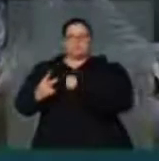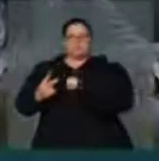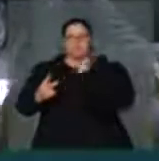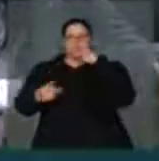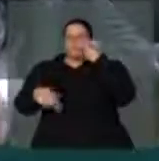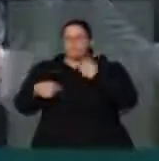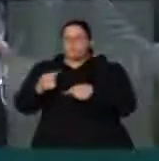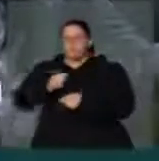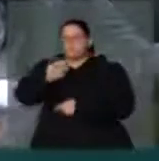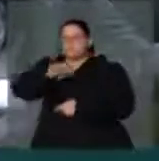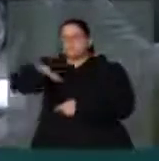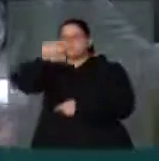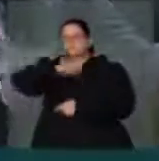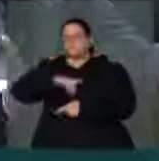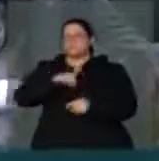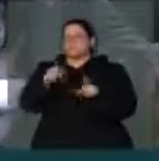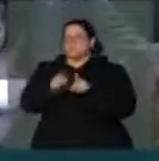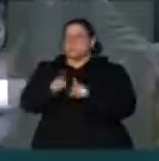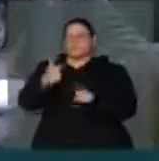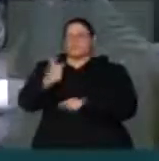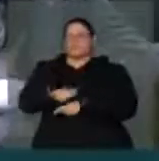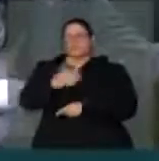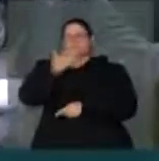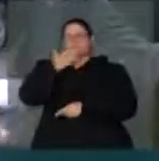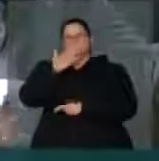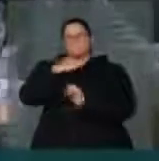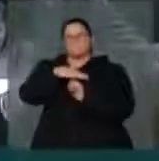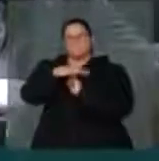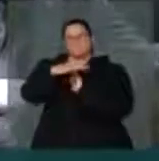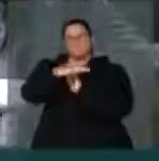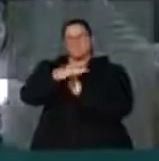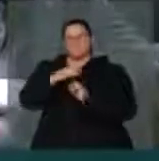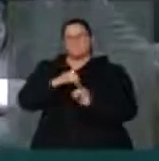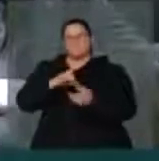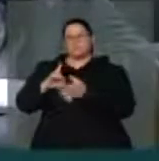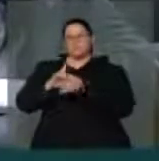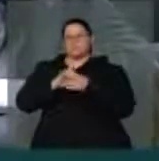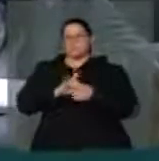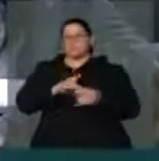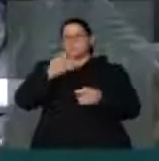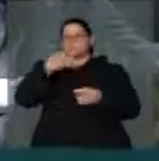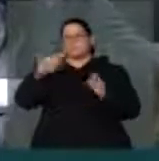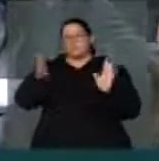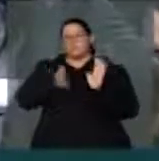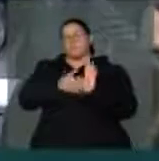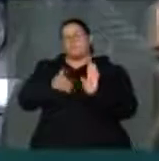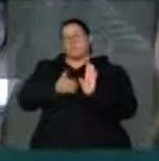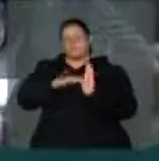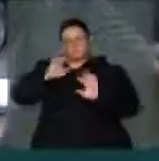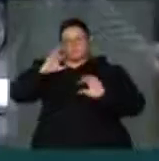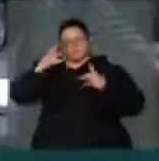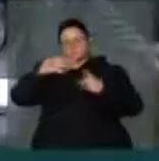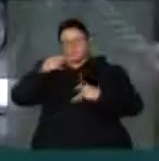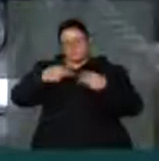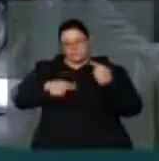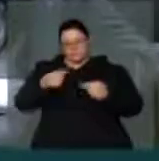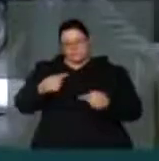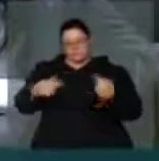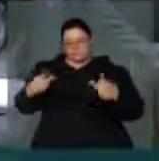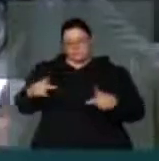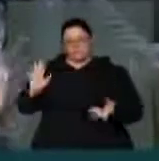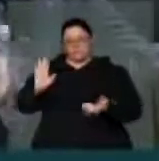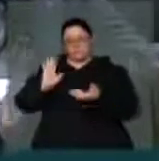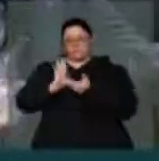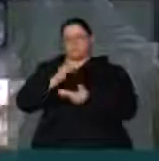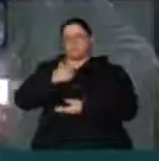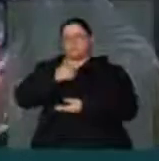nacional construída também com outras entidades sociais, uma proposta de reforma política para essa casa eu gostaria de